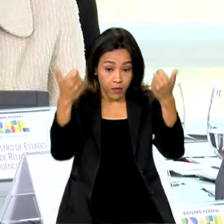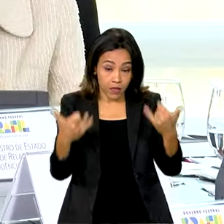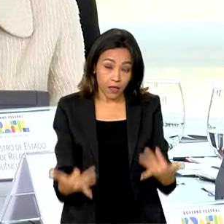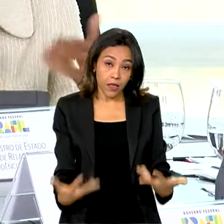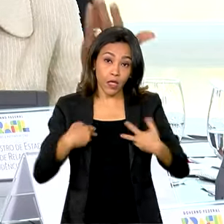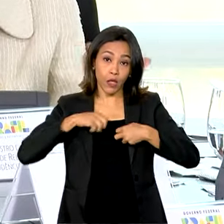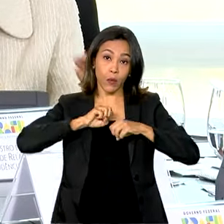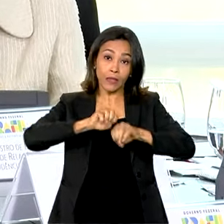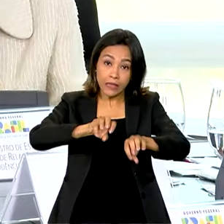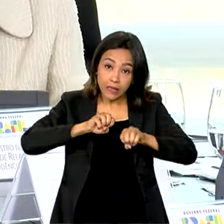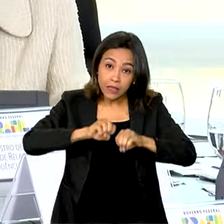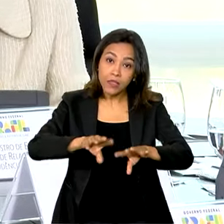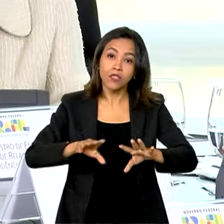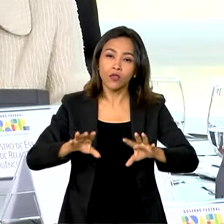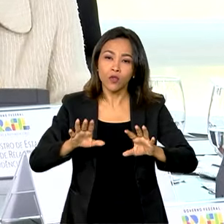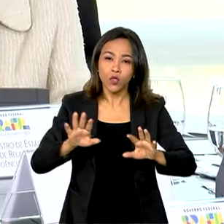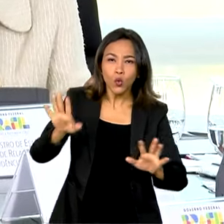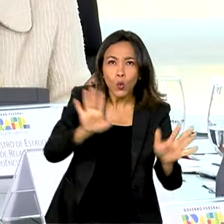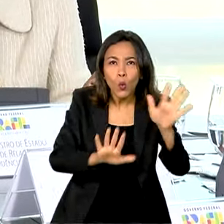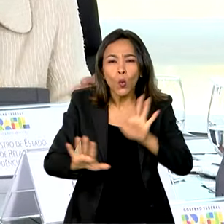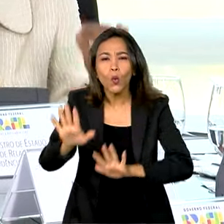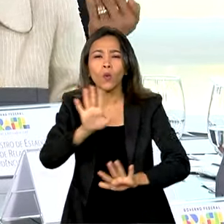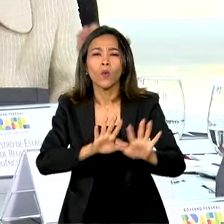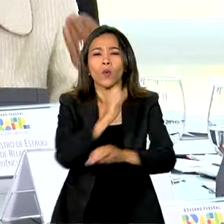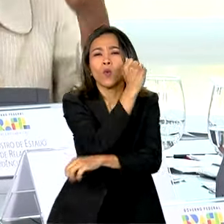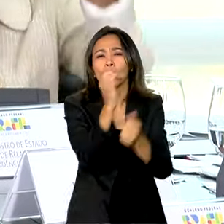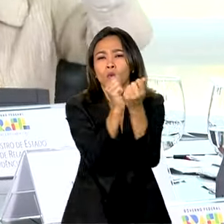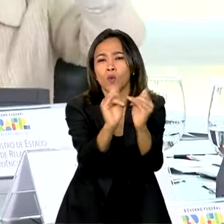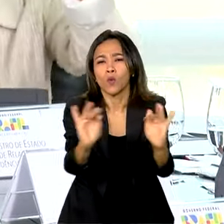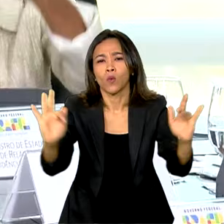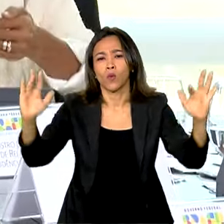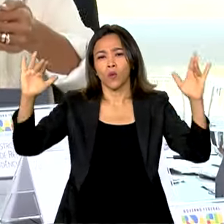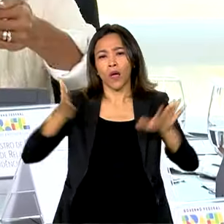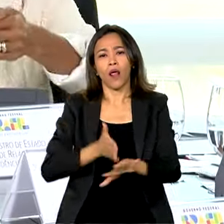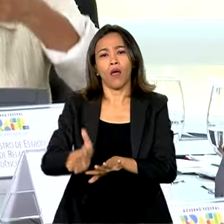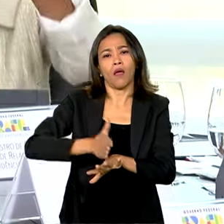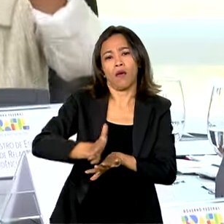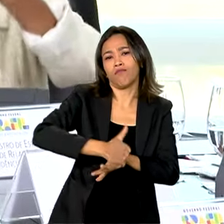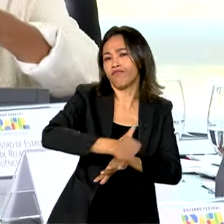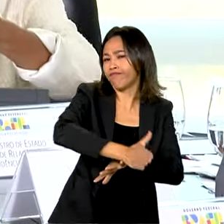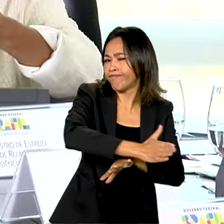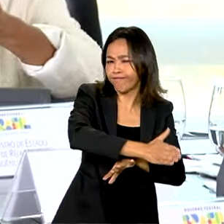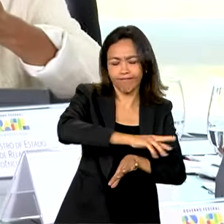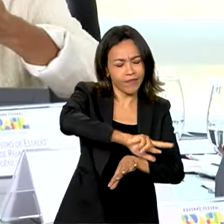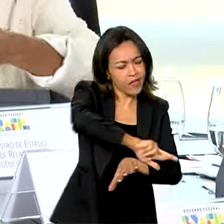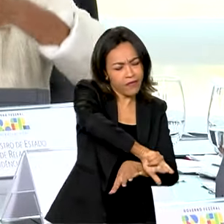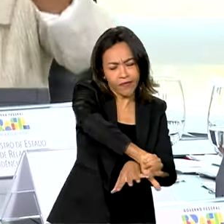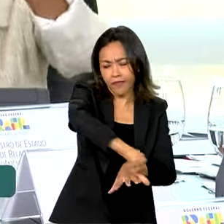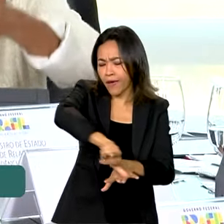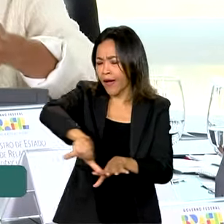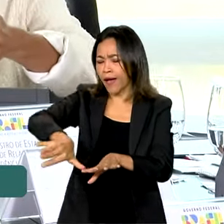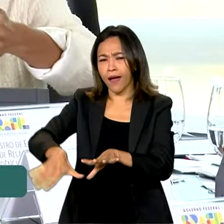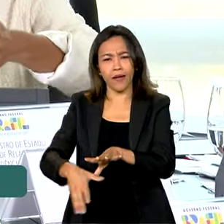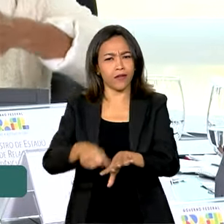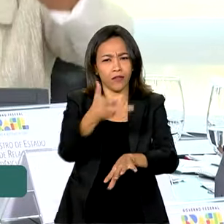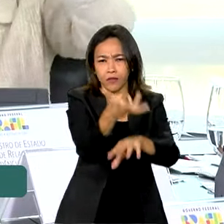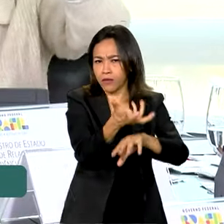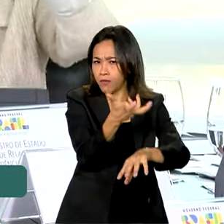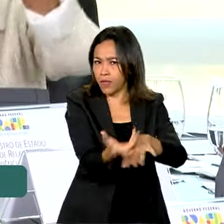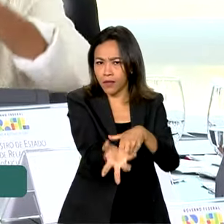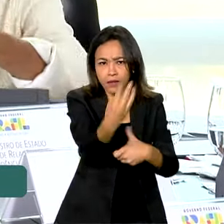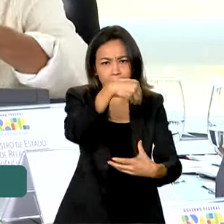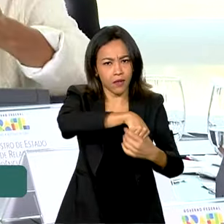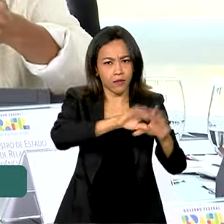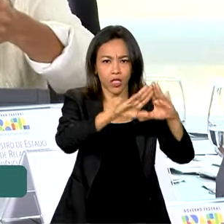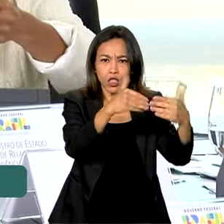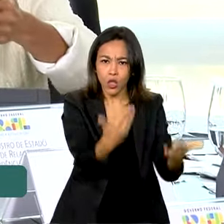parlamentares sabem disso, né? A educação ambiental é dada em todas as matérias, dentro da sala de